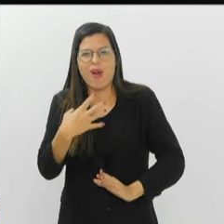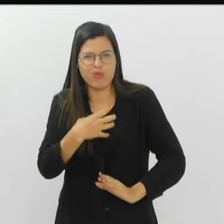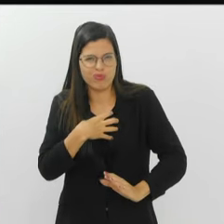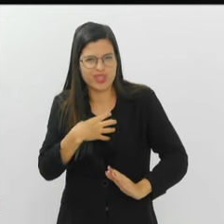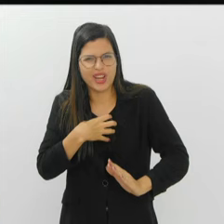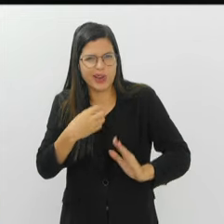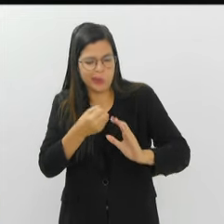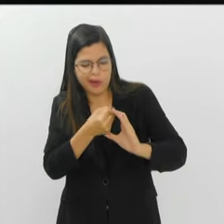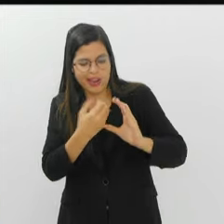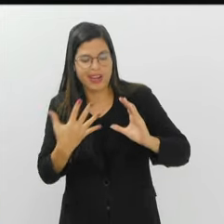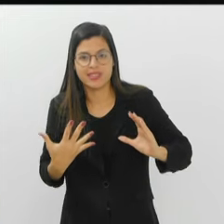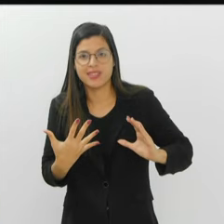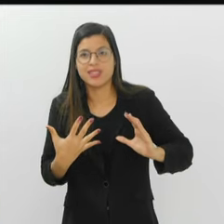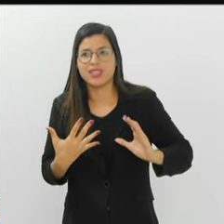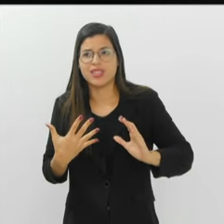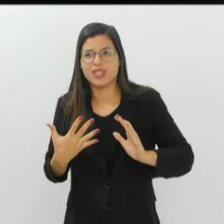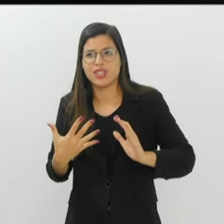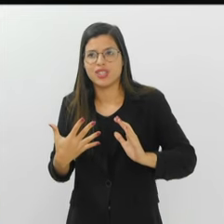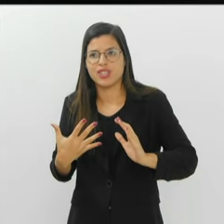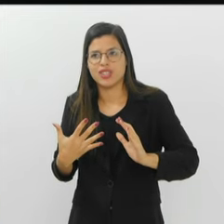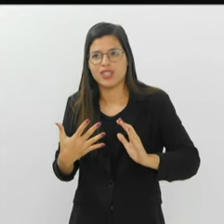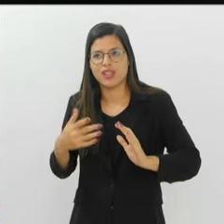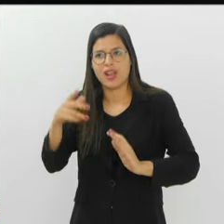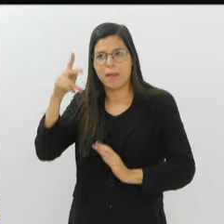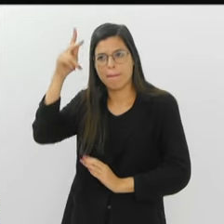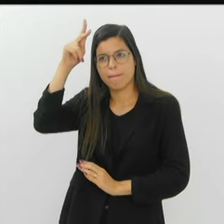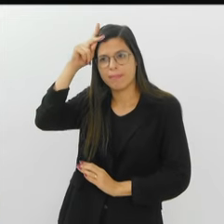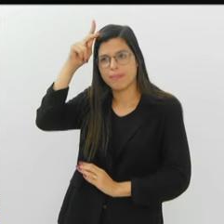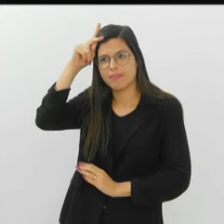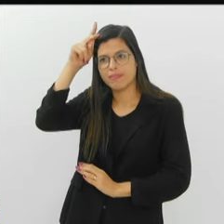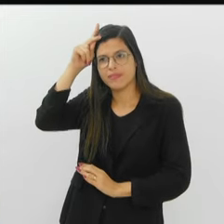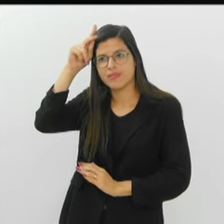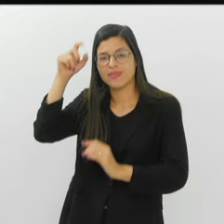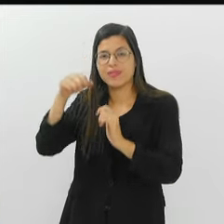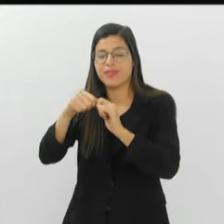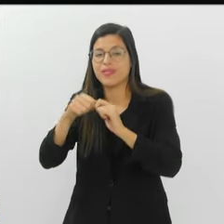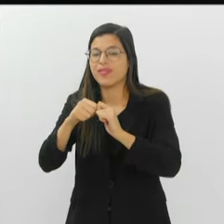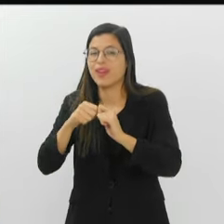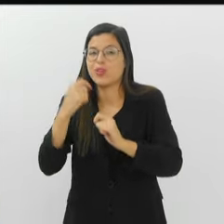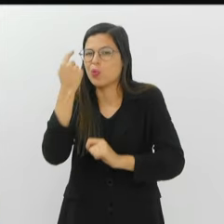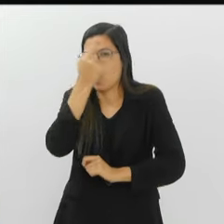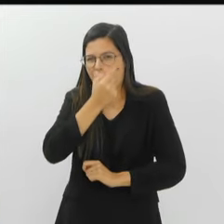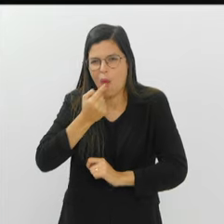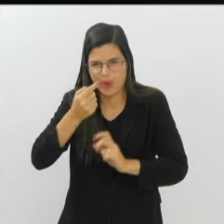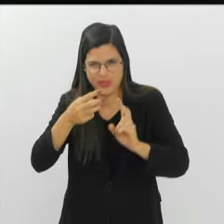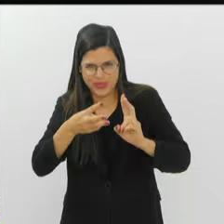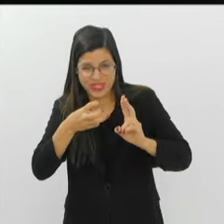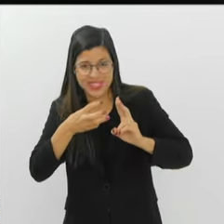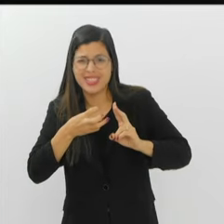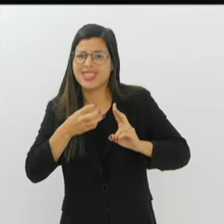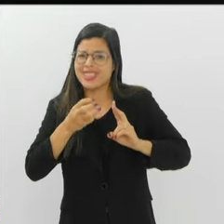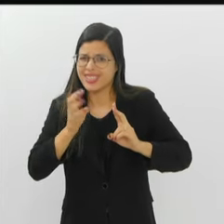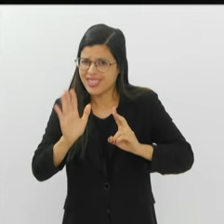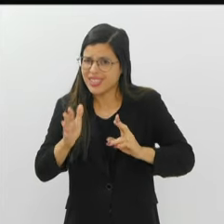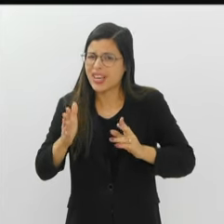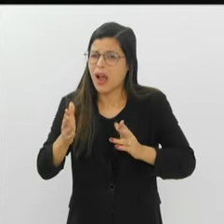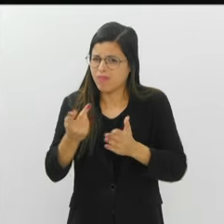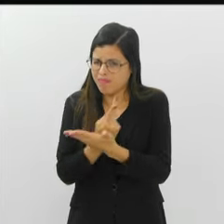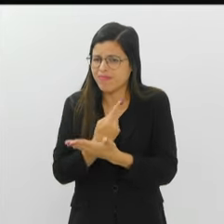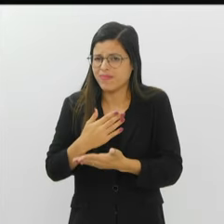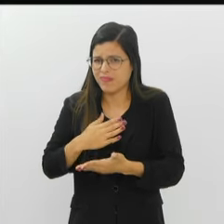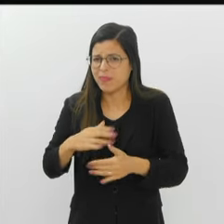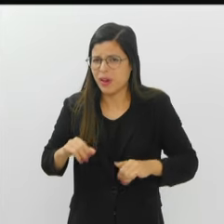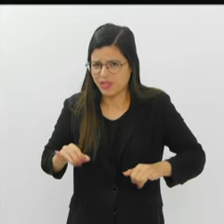estilo e aí você chega, o Parintins fez uma cara regional, isso eu já sofri muito com isso.